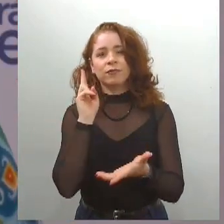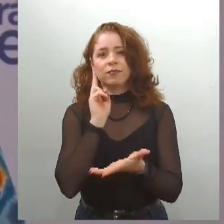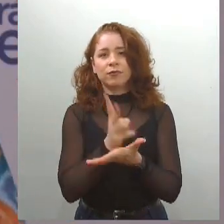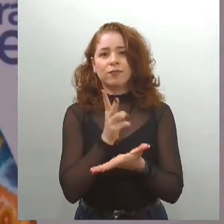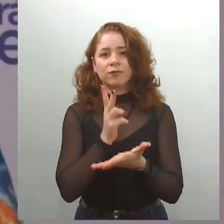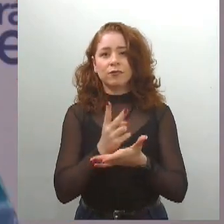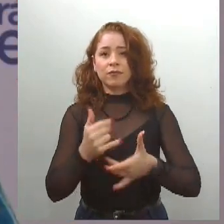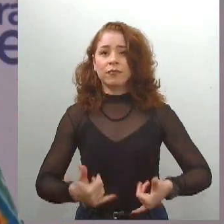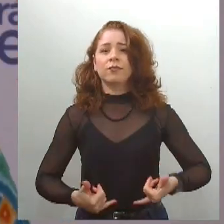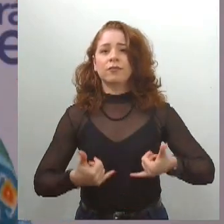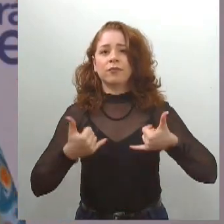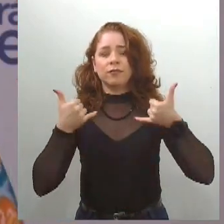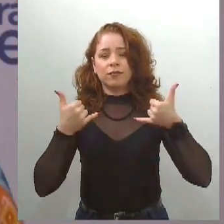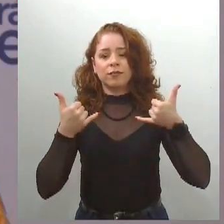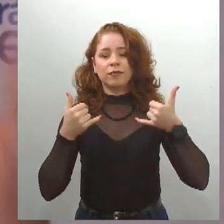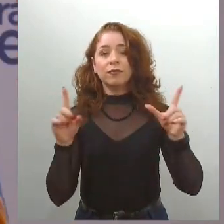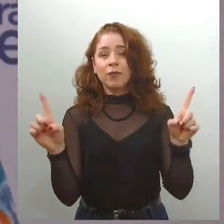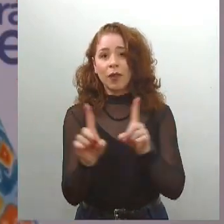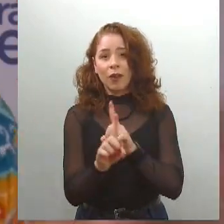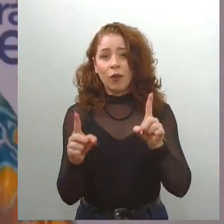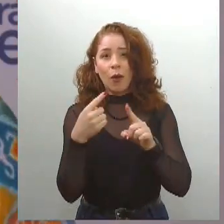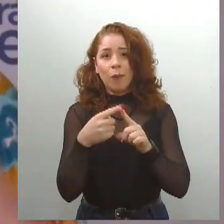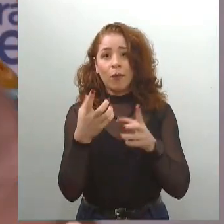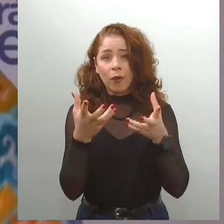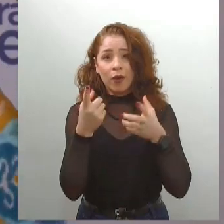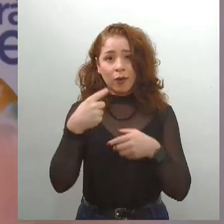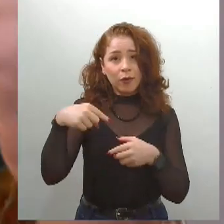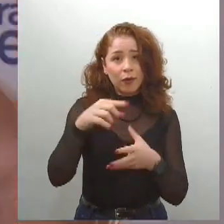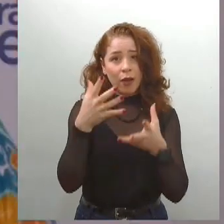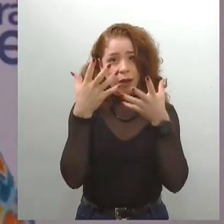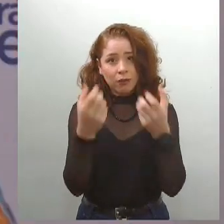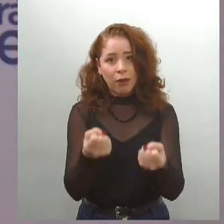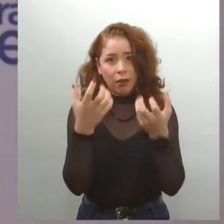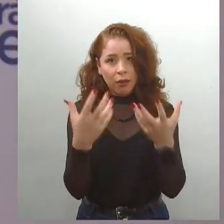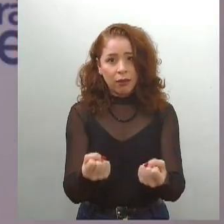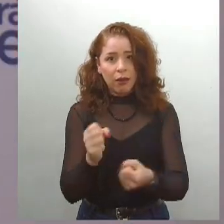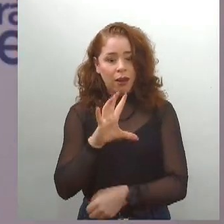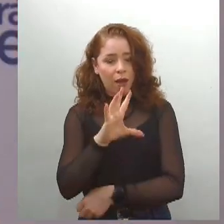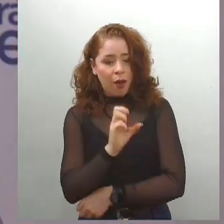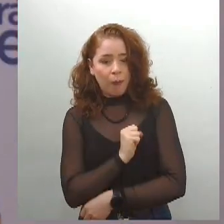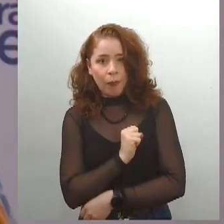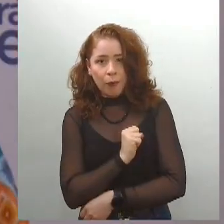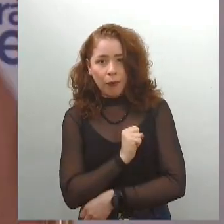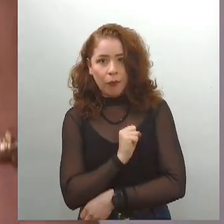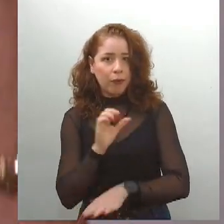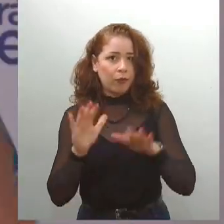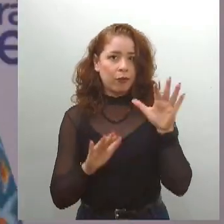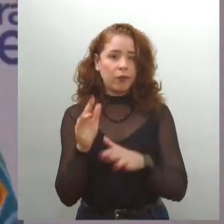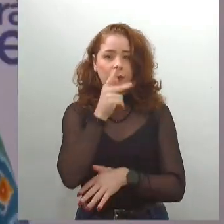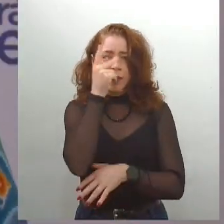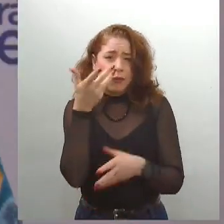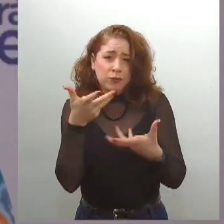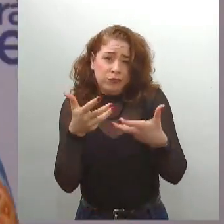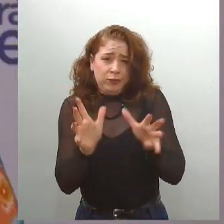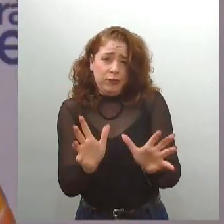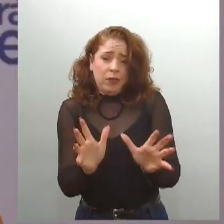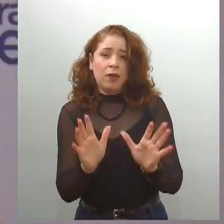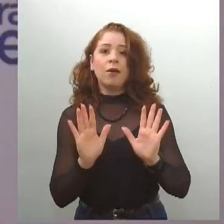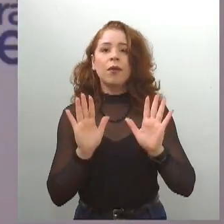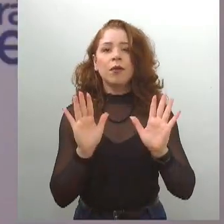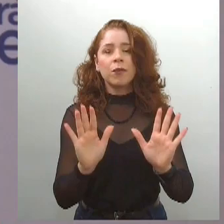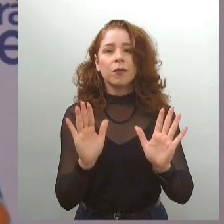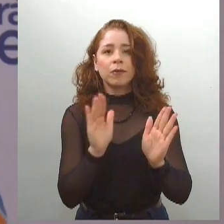né, que a gente quer aceitação, quer o amor de alguém que não tem condições de nos amar, mas sim que a gente possa,